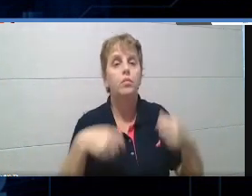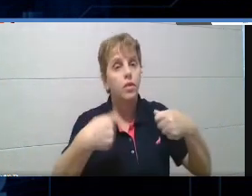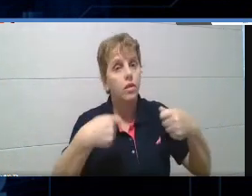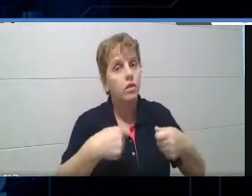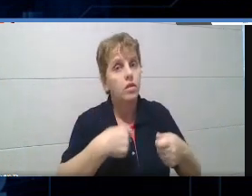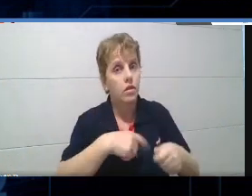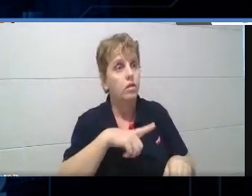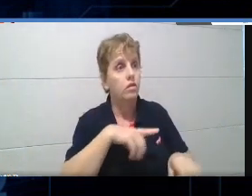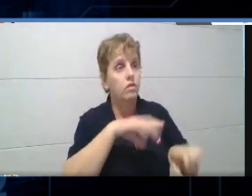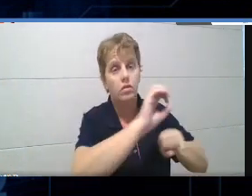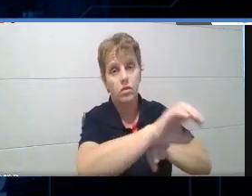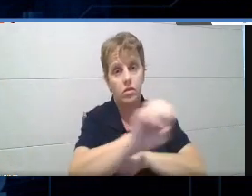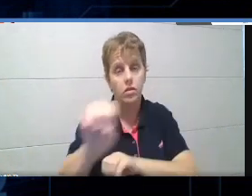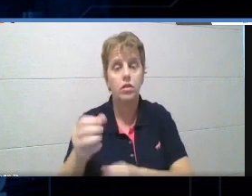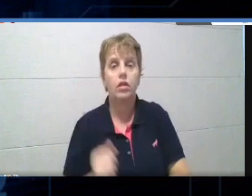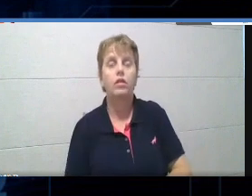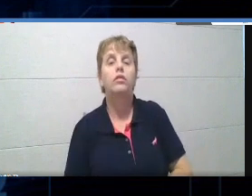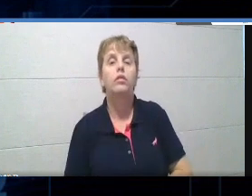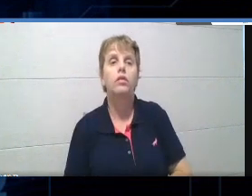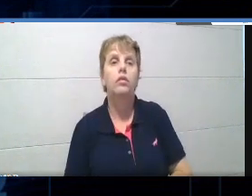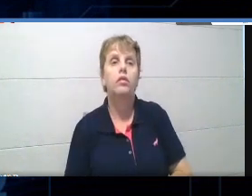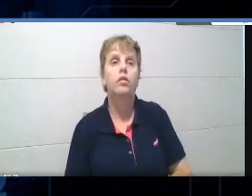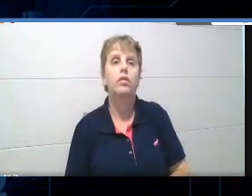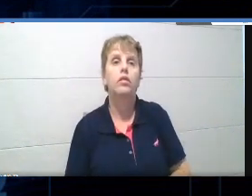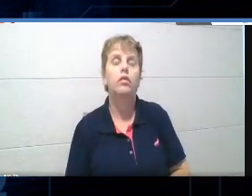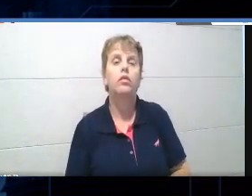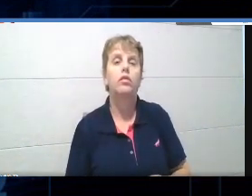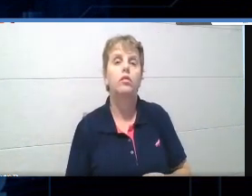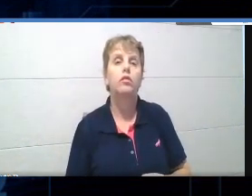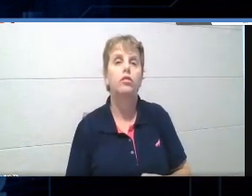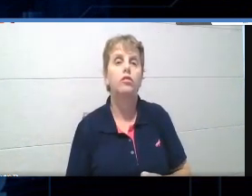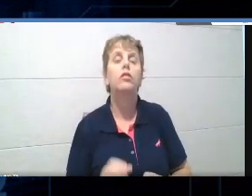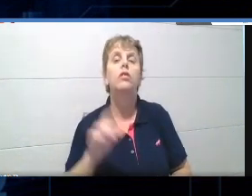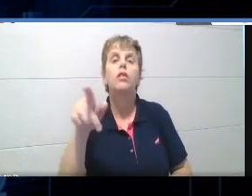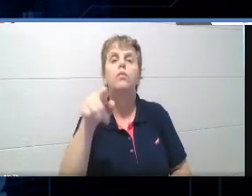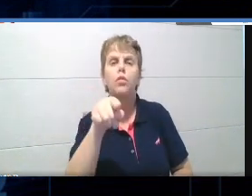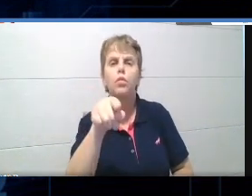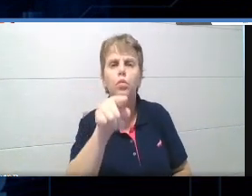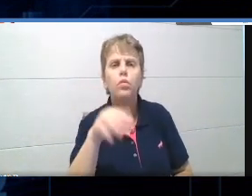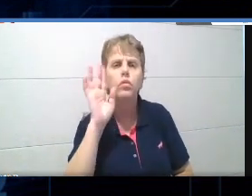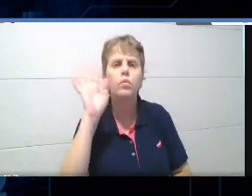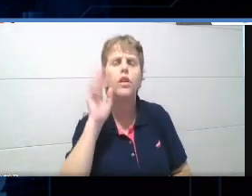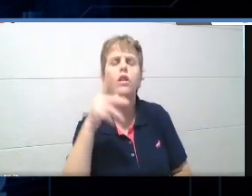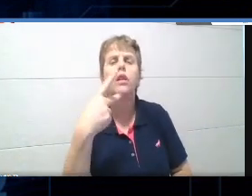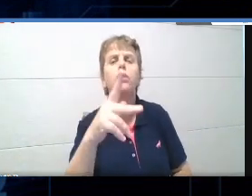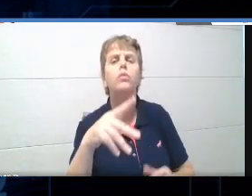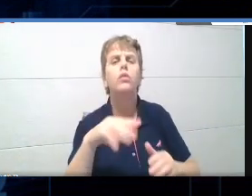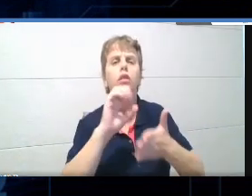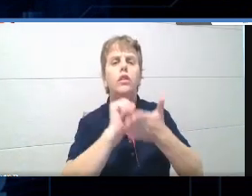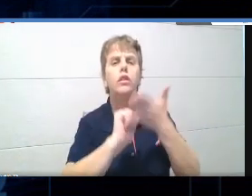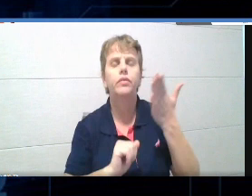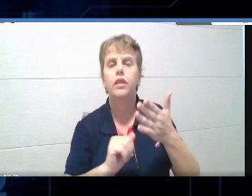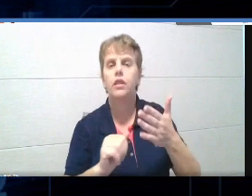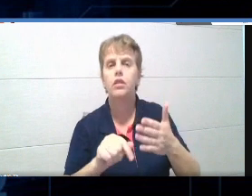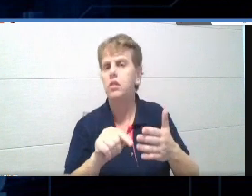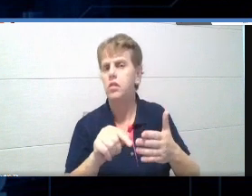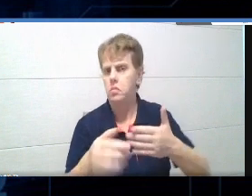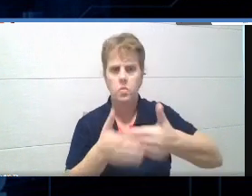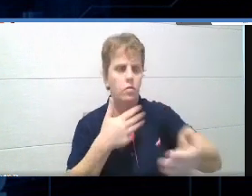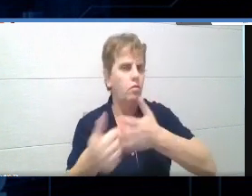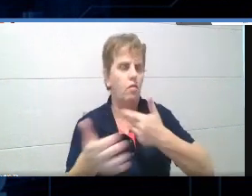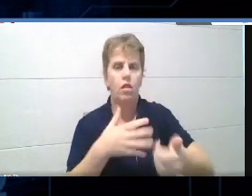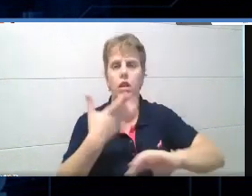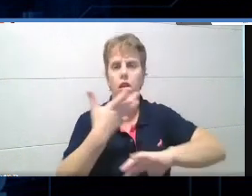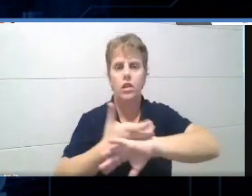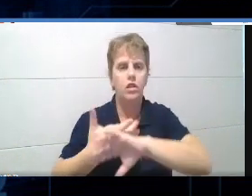se virando, né? Então, o eu trouxe, ó, pensa na sua atividade e não importa a sua unidade curricular, não importa a sua matéria, se é português,